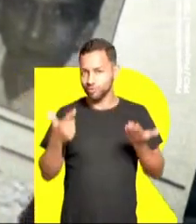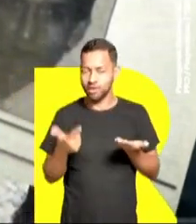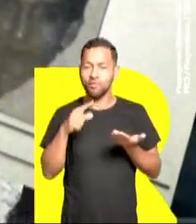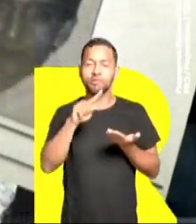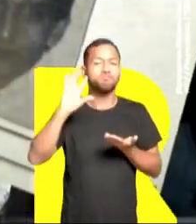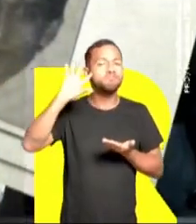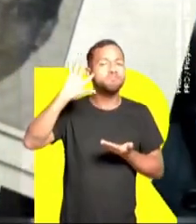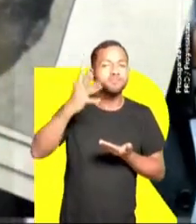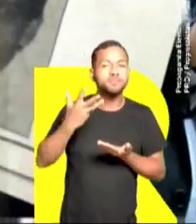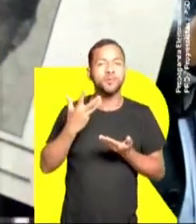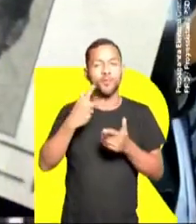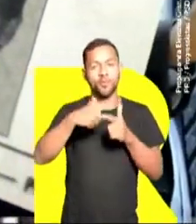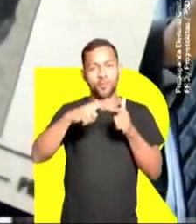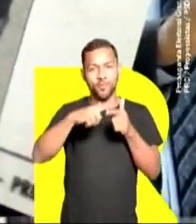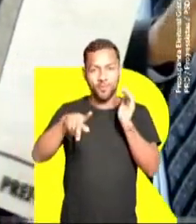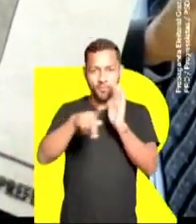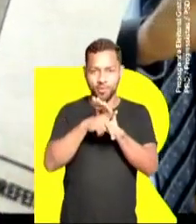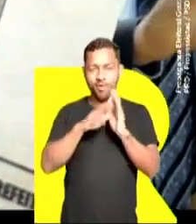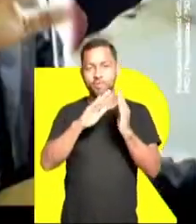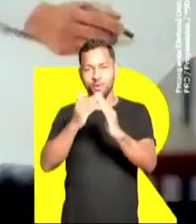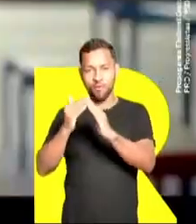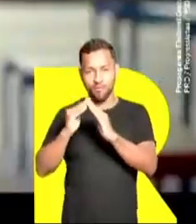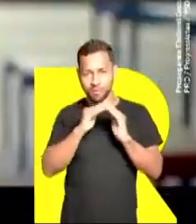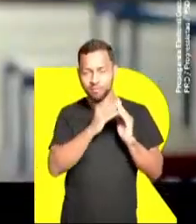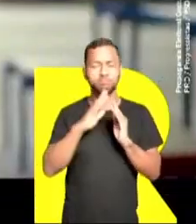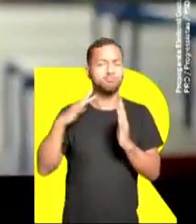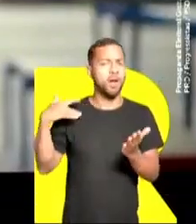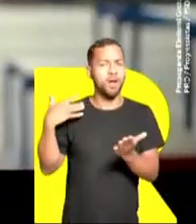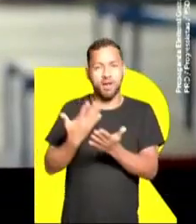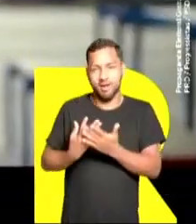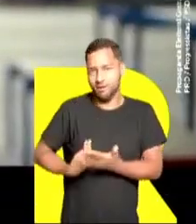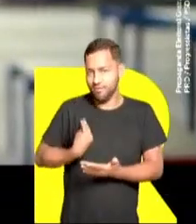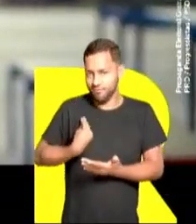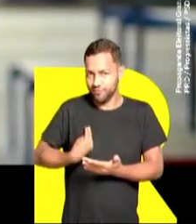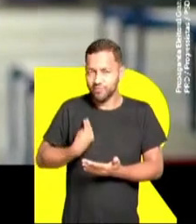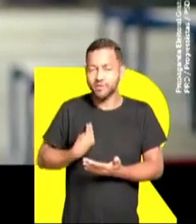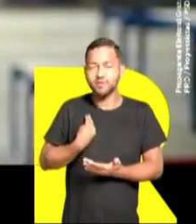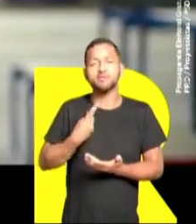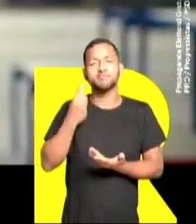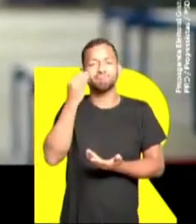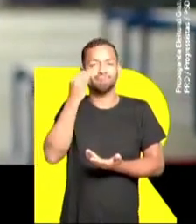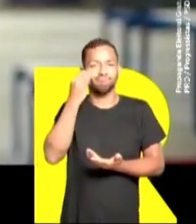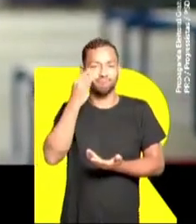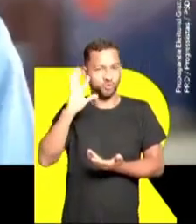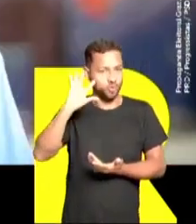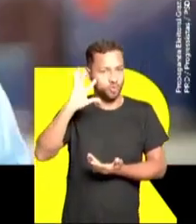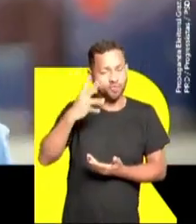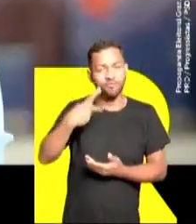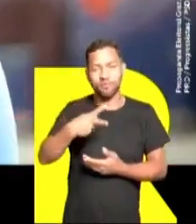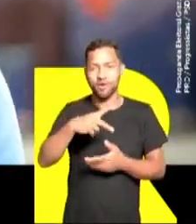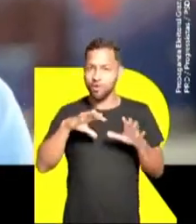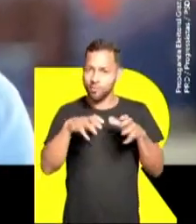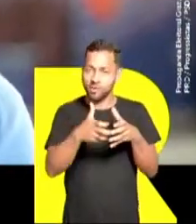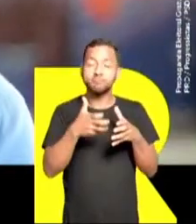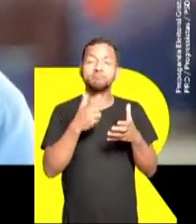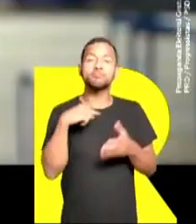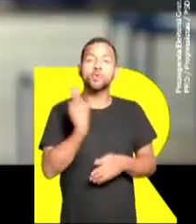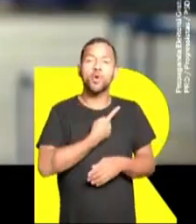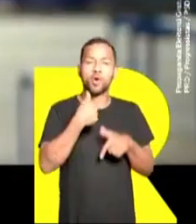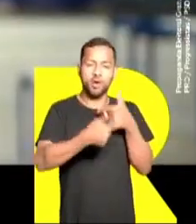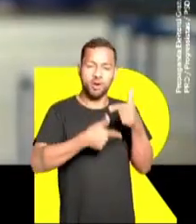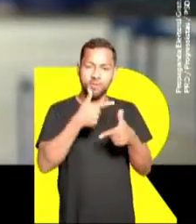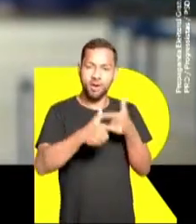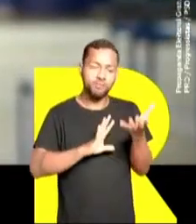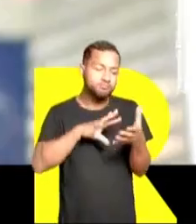solucionar as necessidades da sua comunidade. Minha vida toda foi muito voltada com isso, com a questão da comunidade. Quando você trabalha em comunidade,